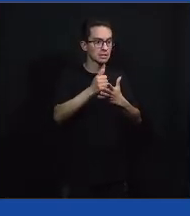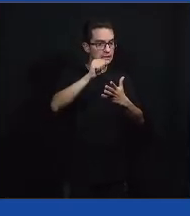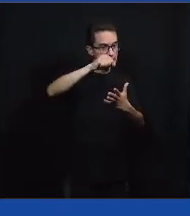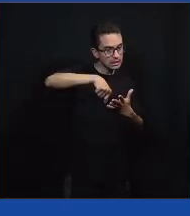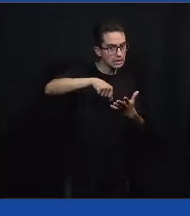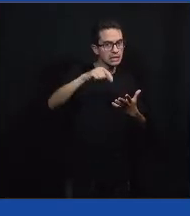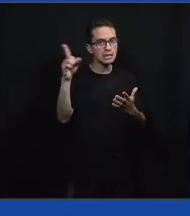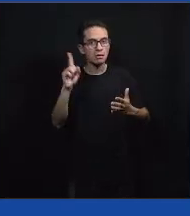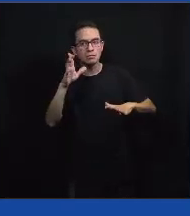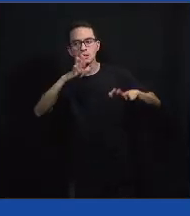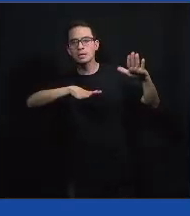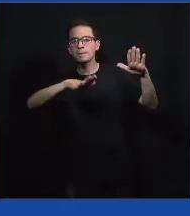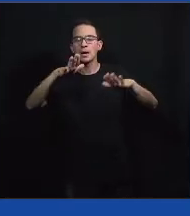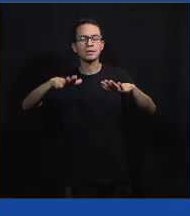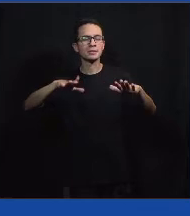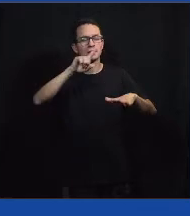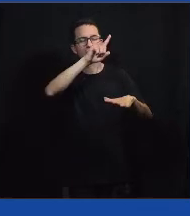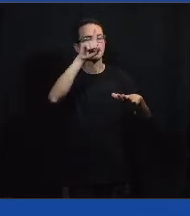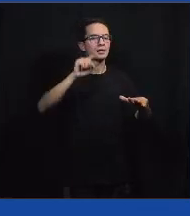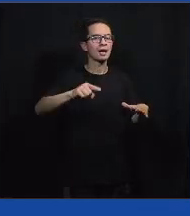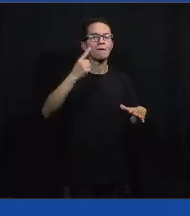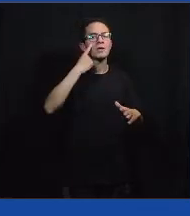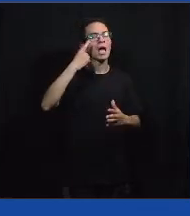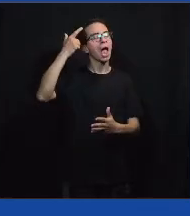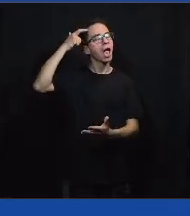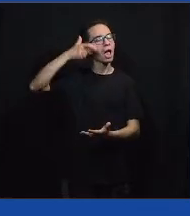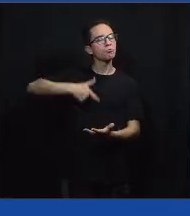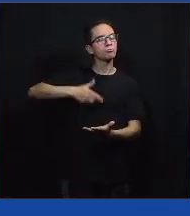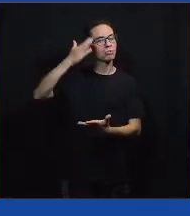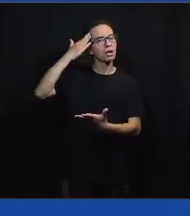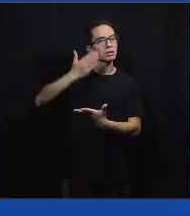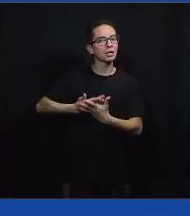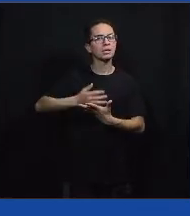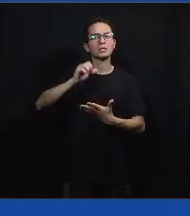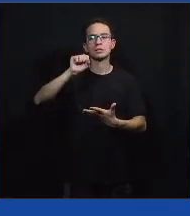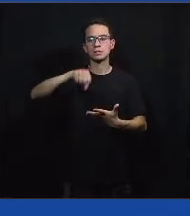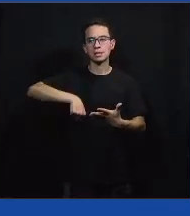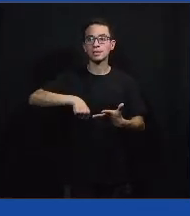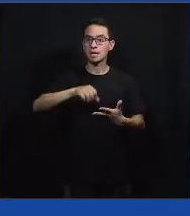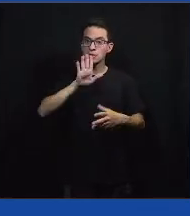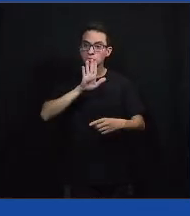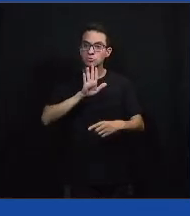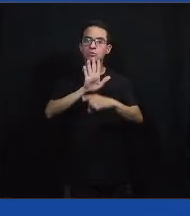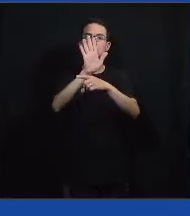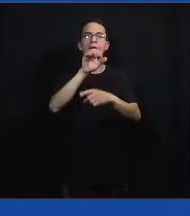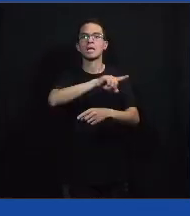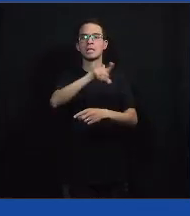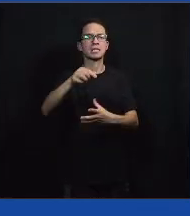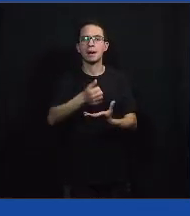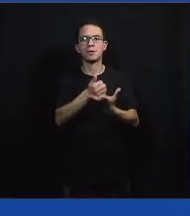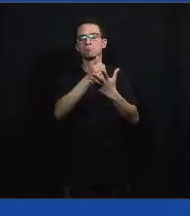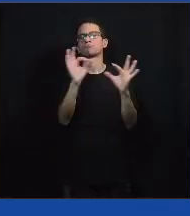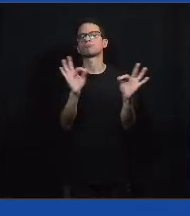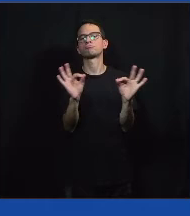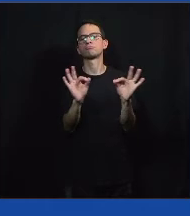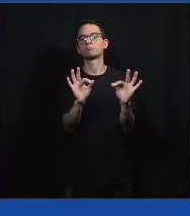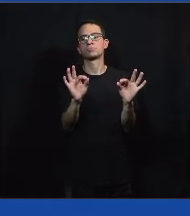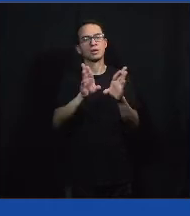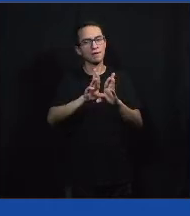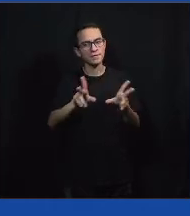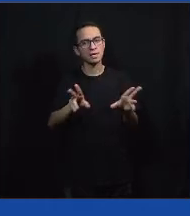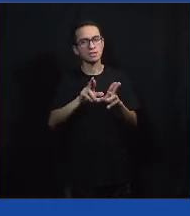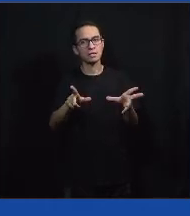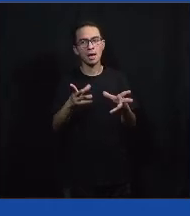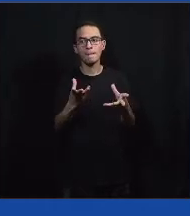às vezes não, mas eu ainda acredito que eles, não que não sejam merecedores desse apoio, mas eles conseguem fazer muita